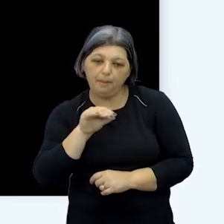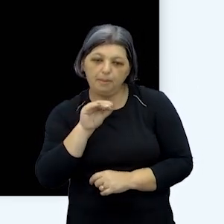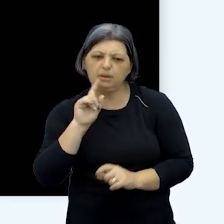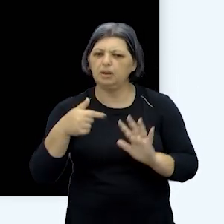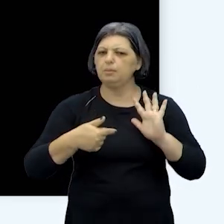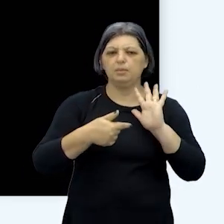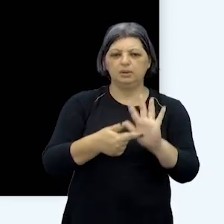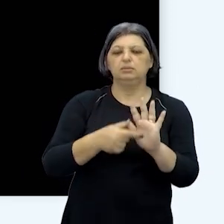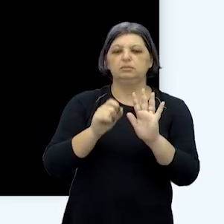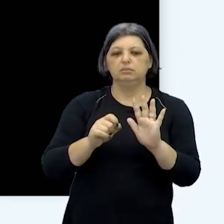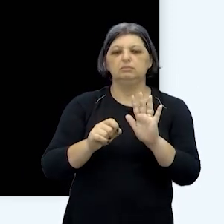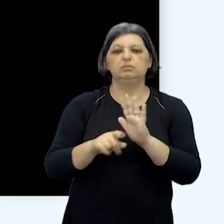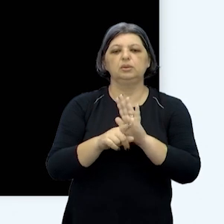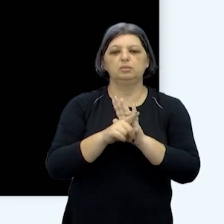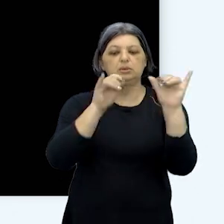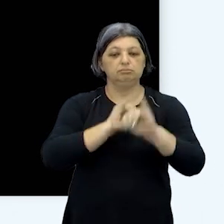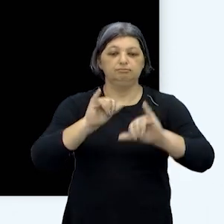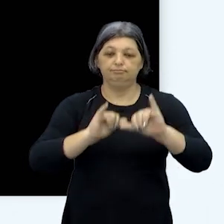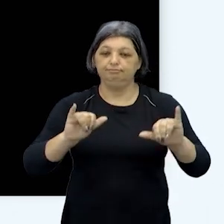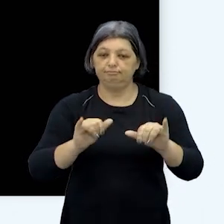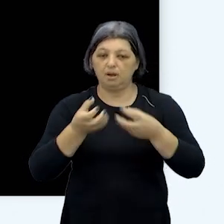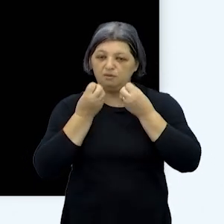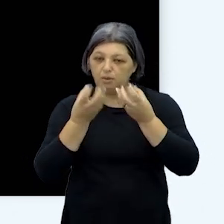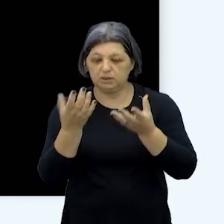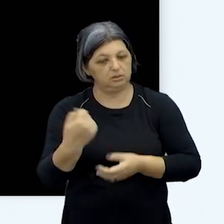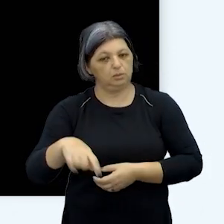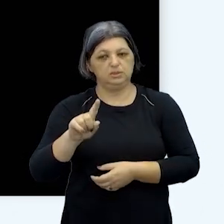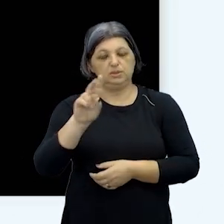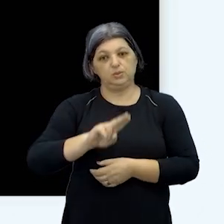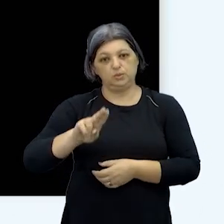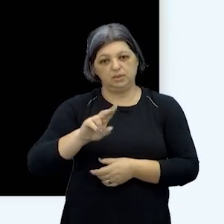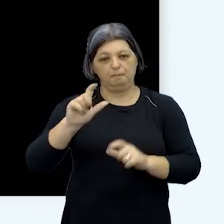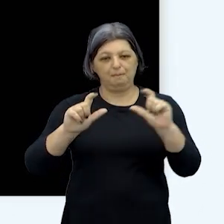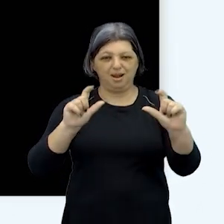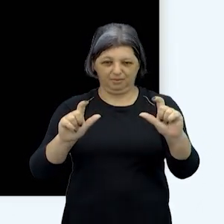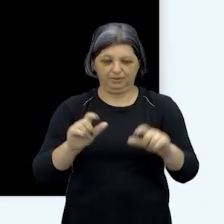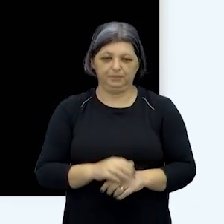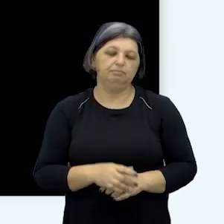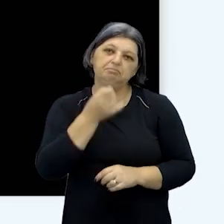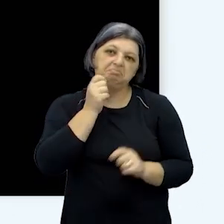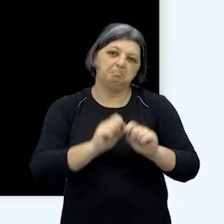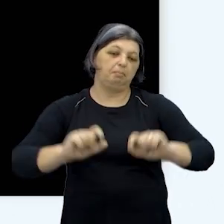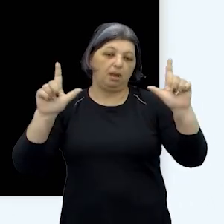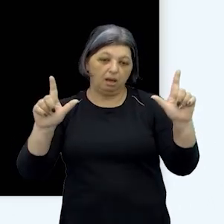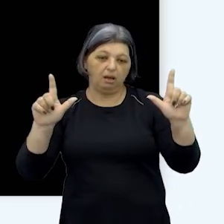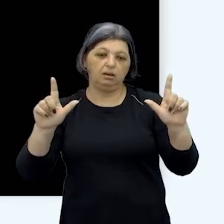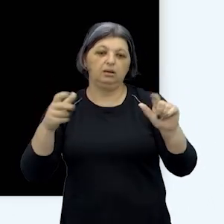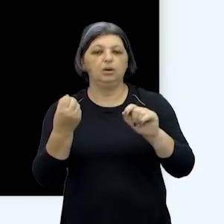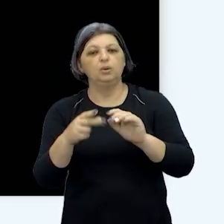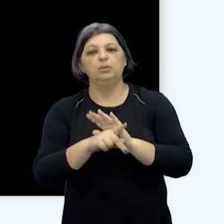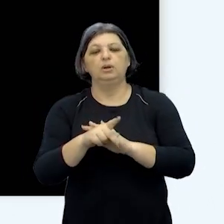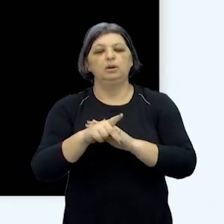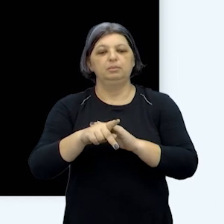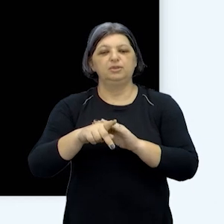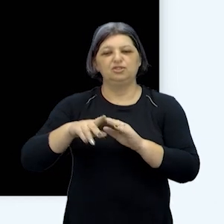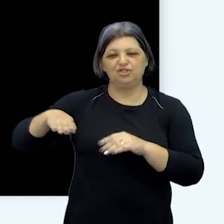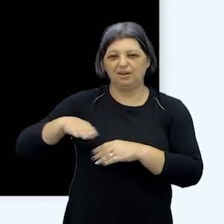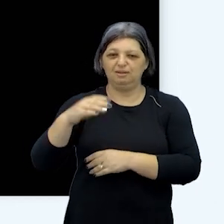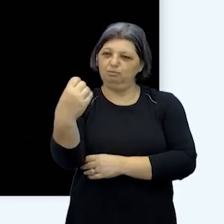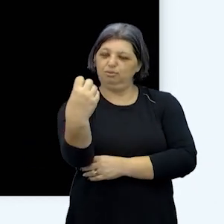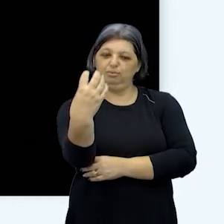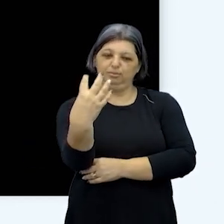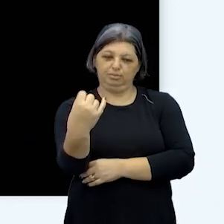e transmite a informação sem necessidade de usar as palavras uma placa um sinal de trânsito um